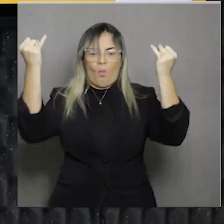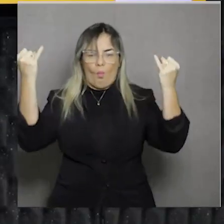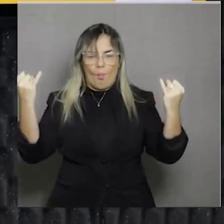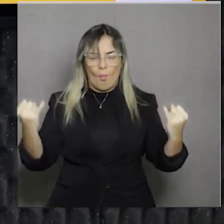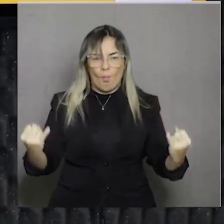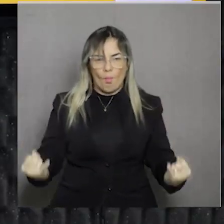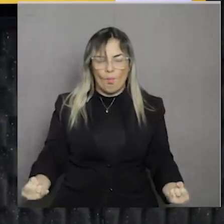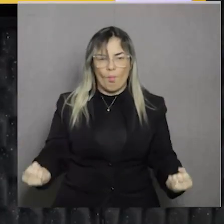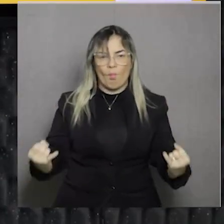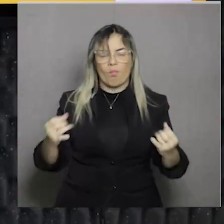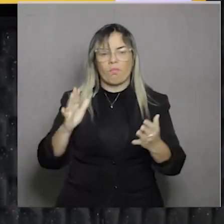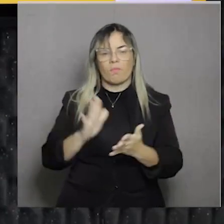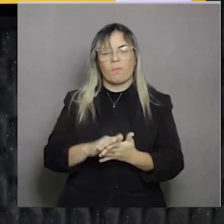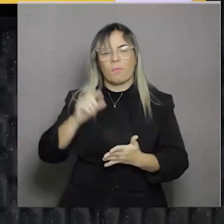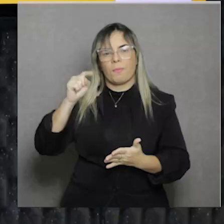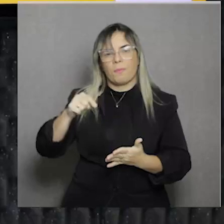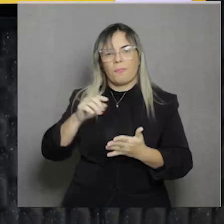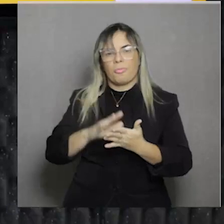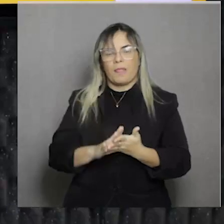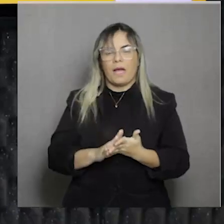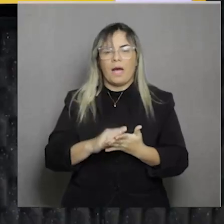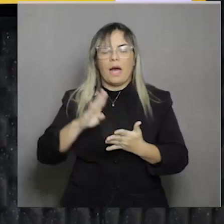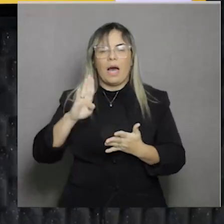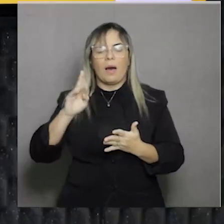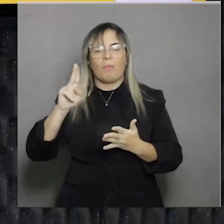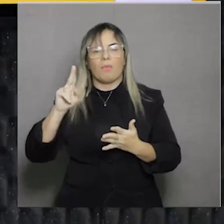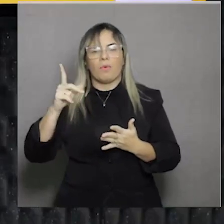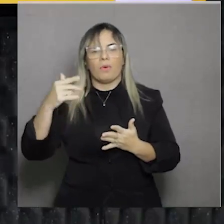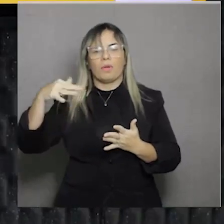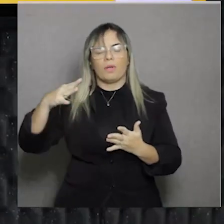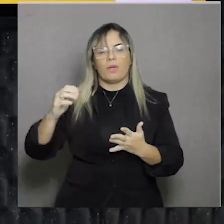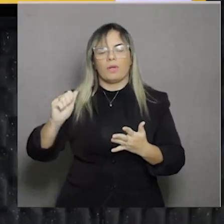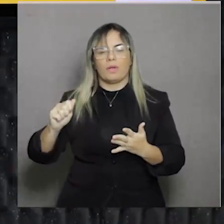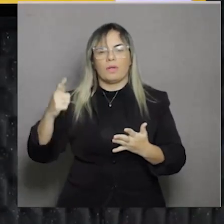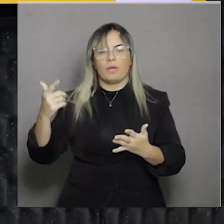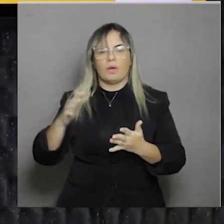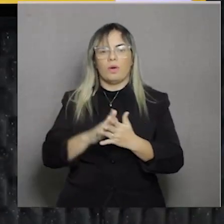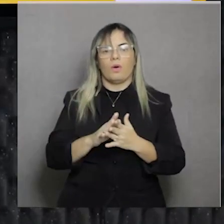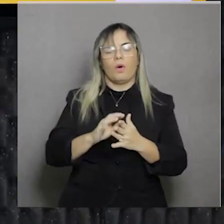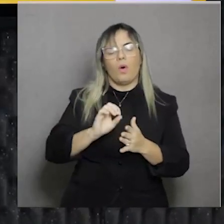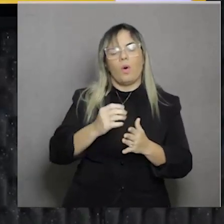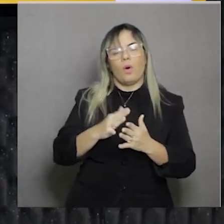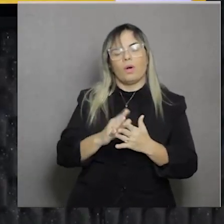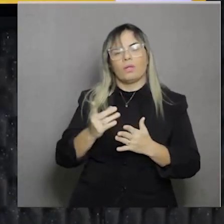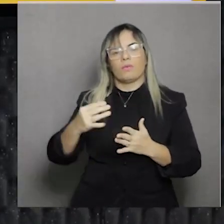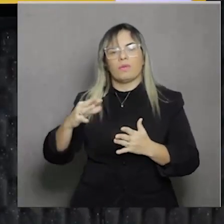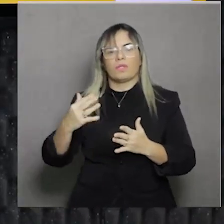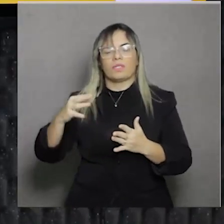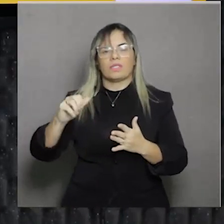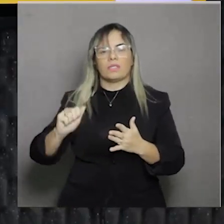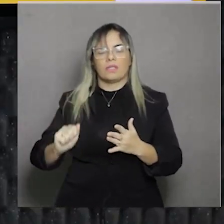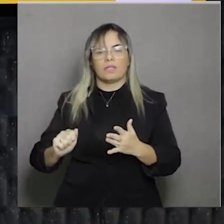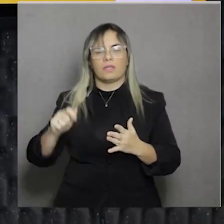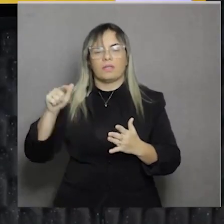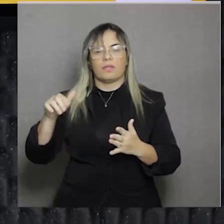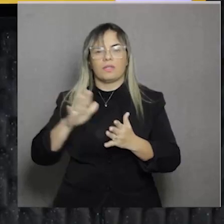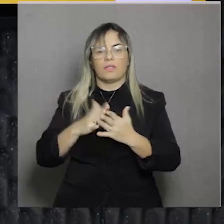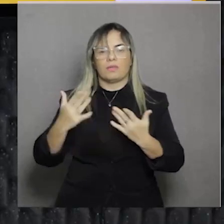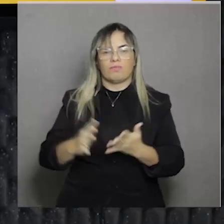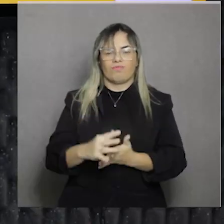como a bulimia ou então como a vigorexia, onde esses indivíduos eles têm uma visão